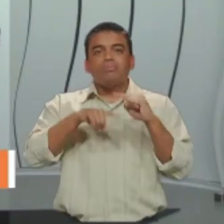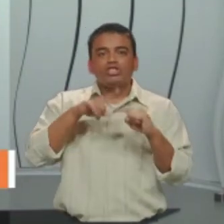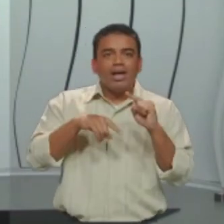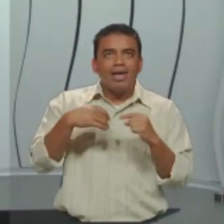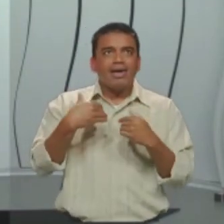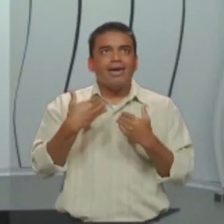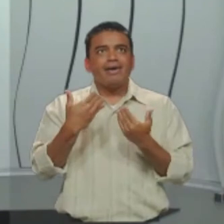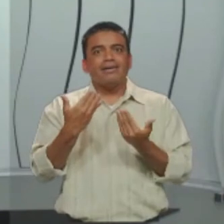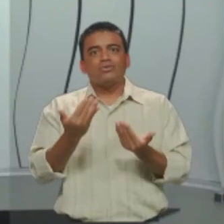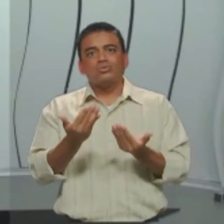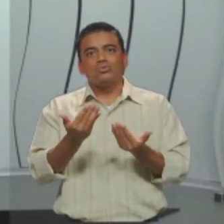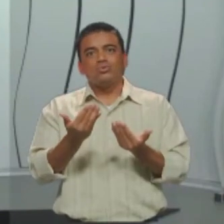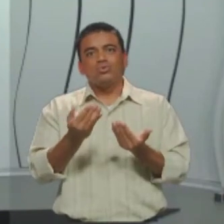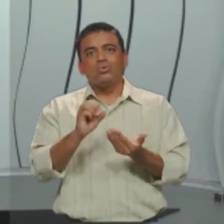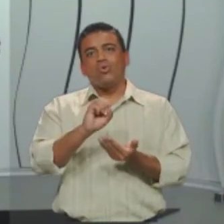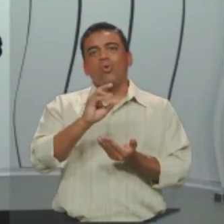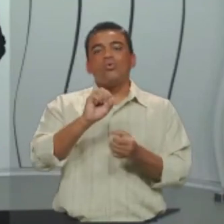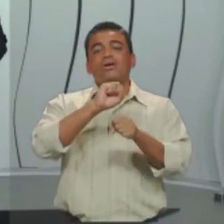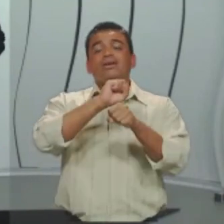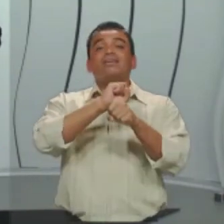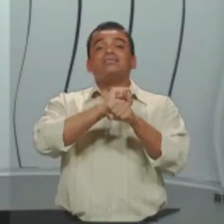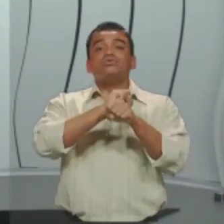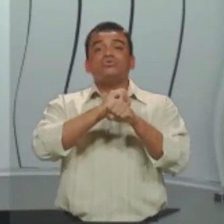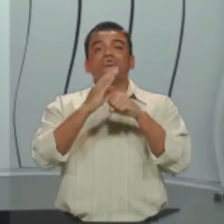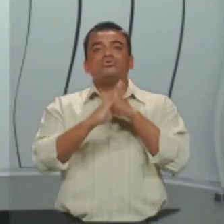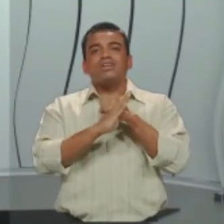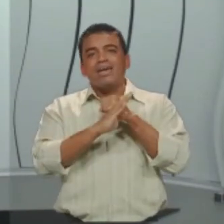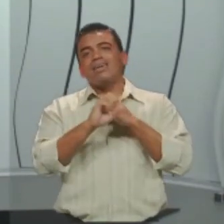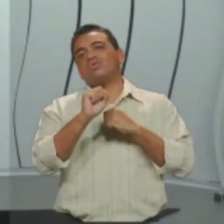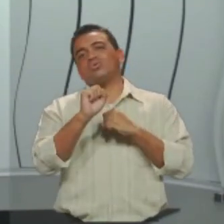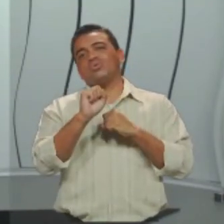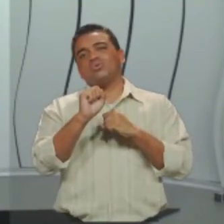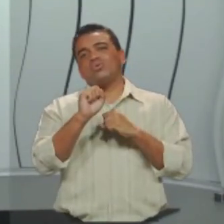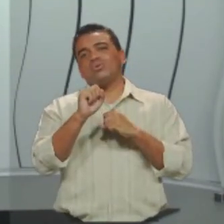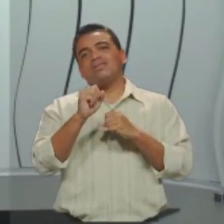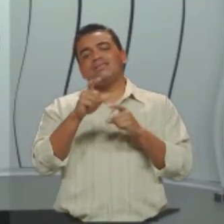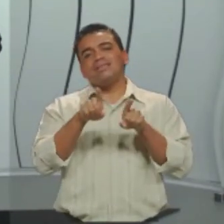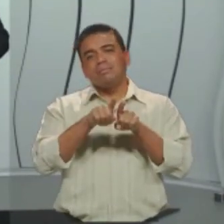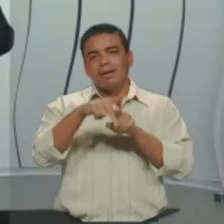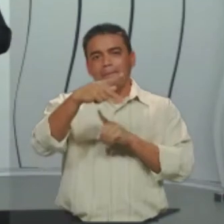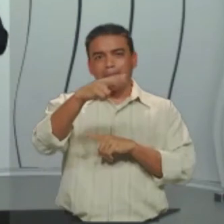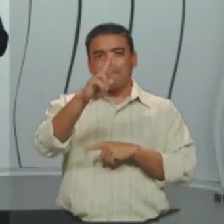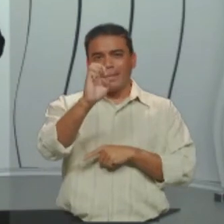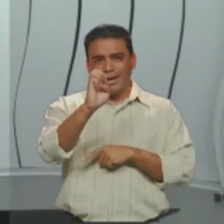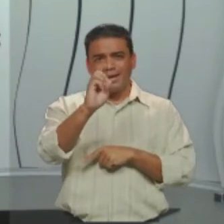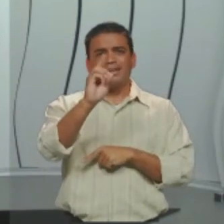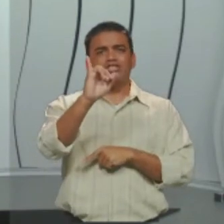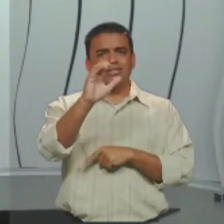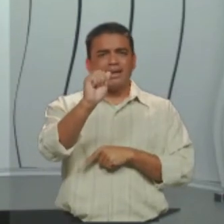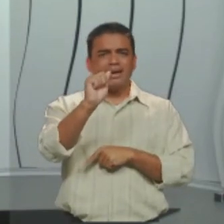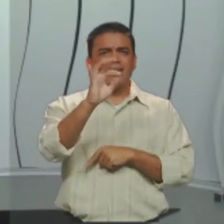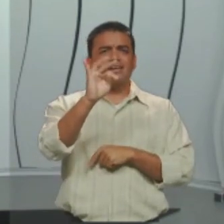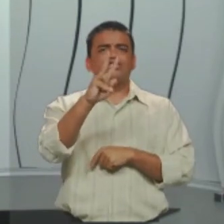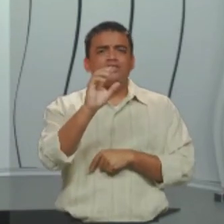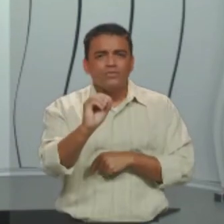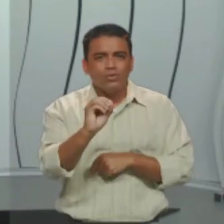cumprir a função de sujeito. Pode cumprir a função de predicativo. Em período composto